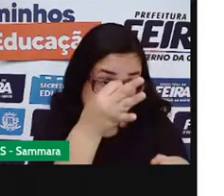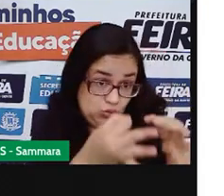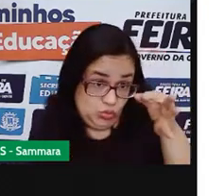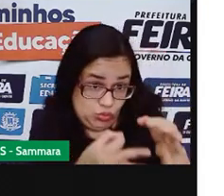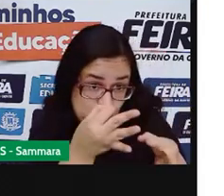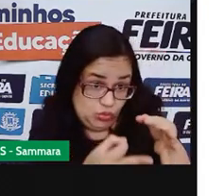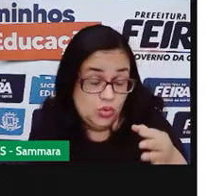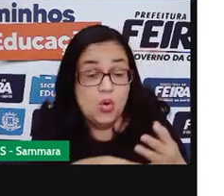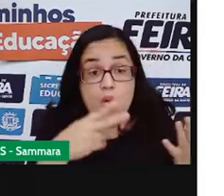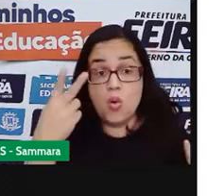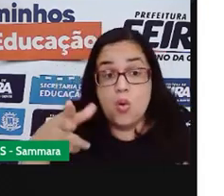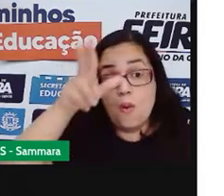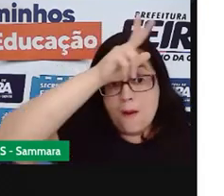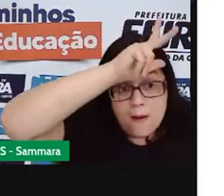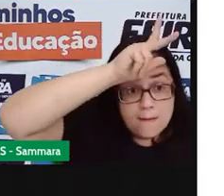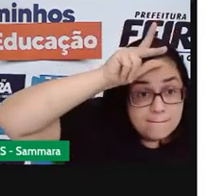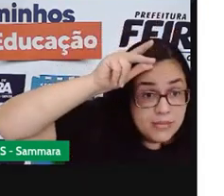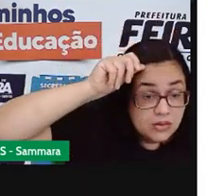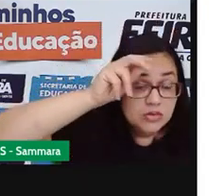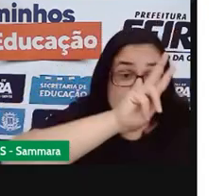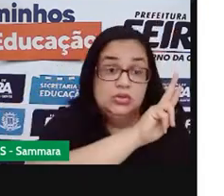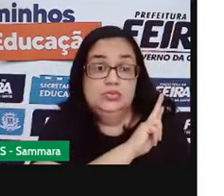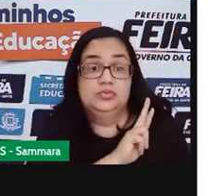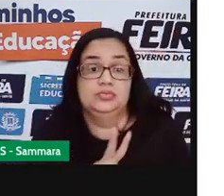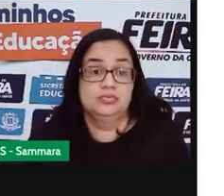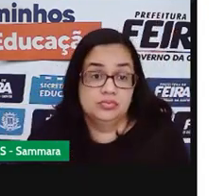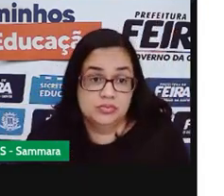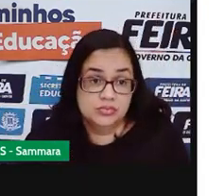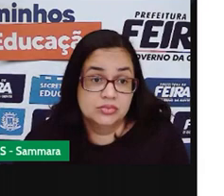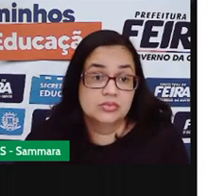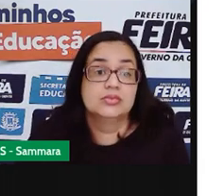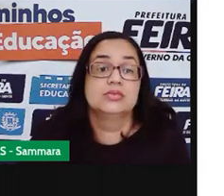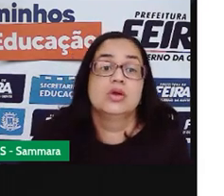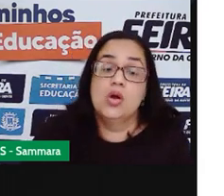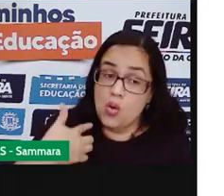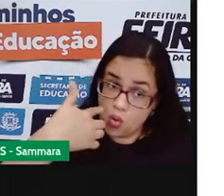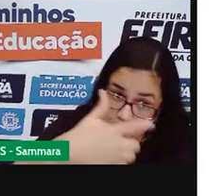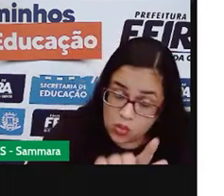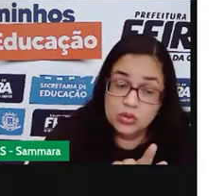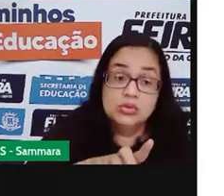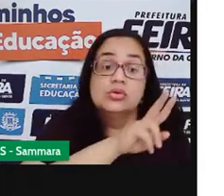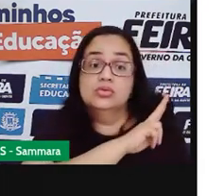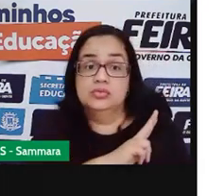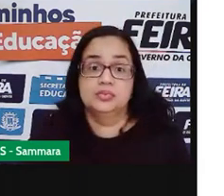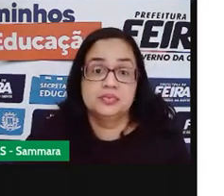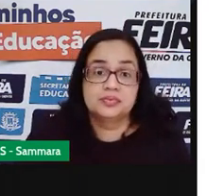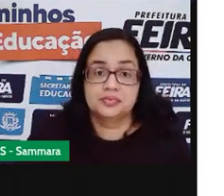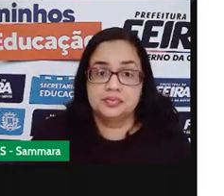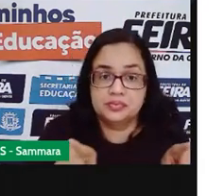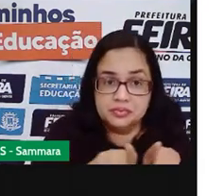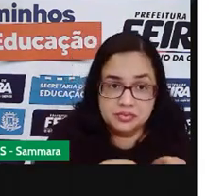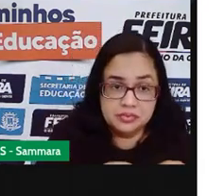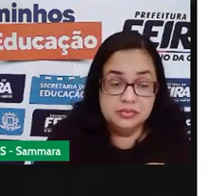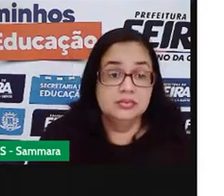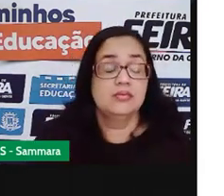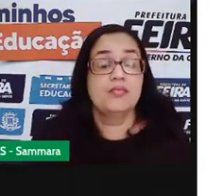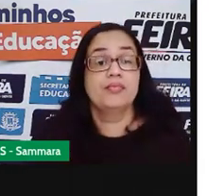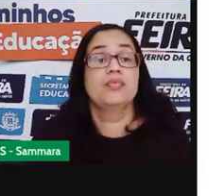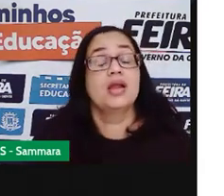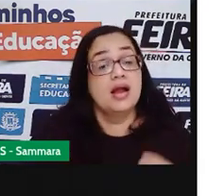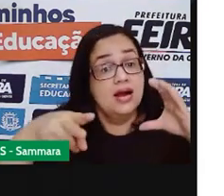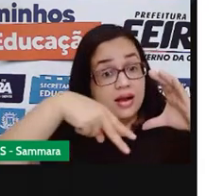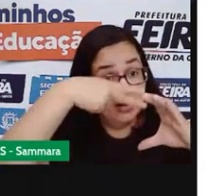o prefeito, o vice-prefeito ou até mesmo outro vereador. A